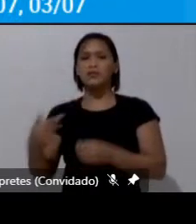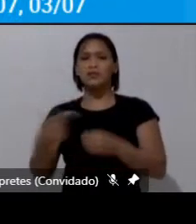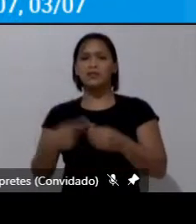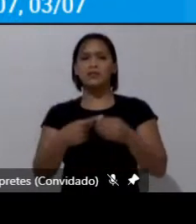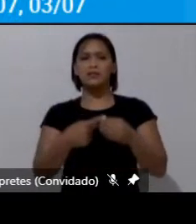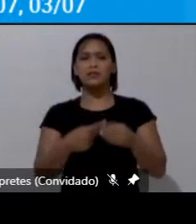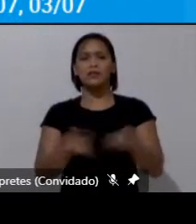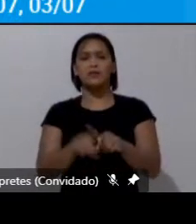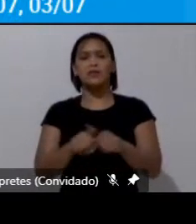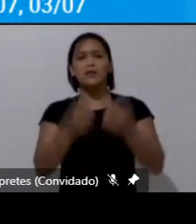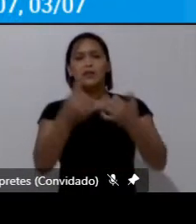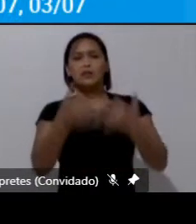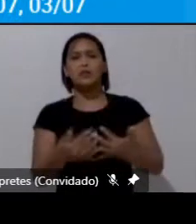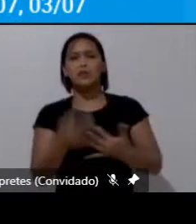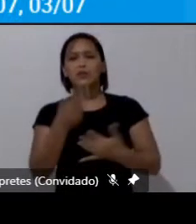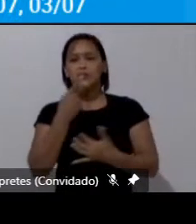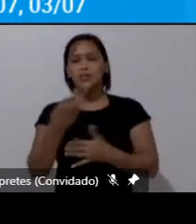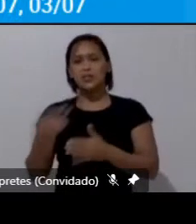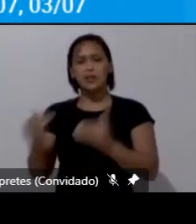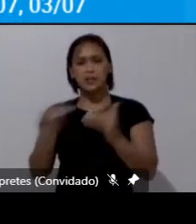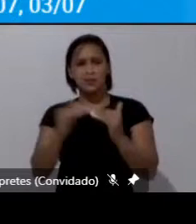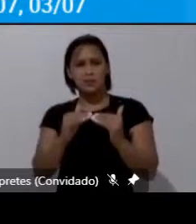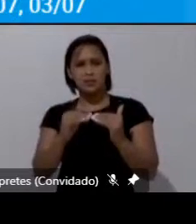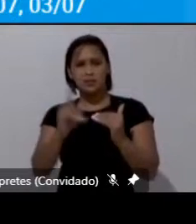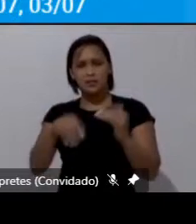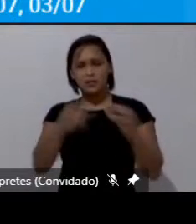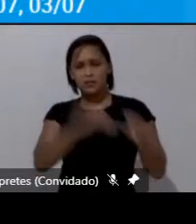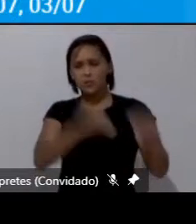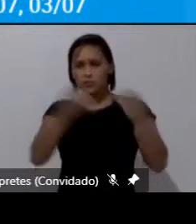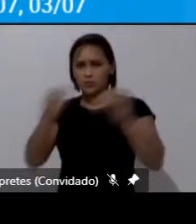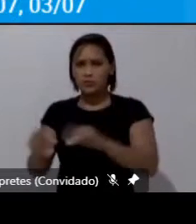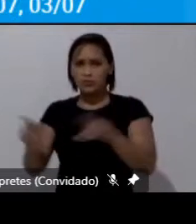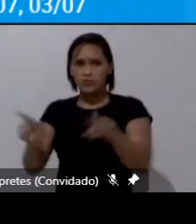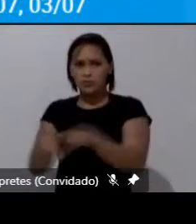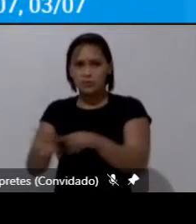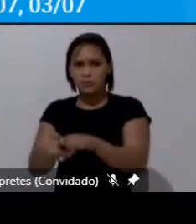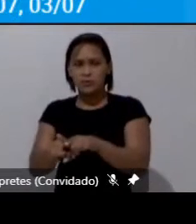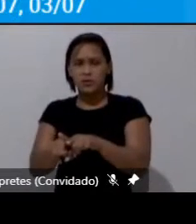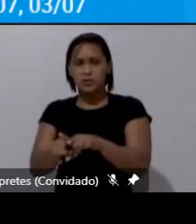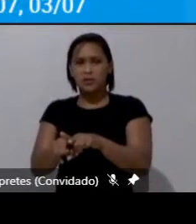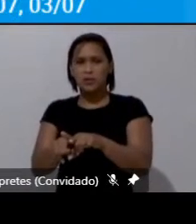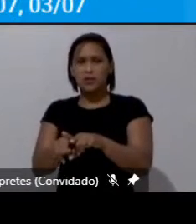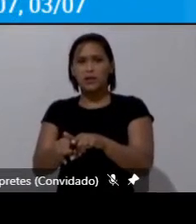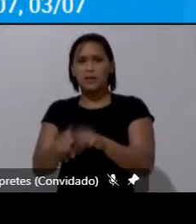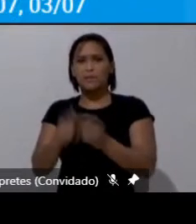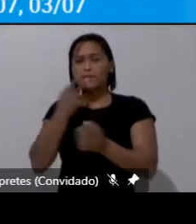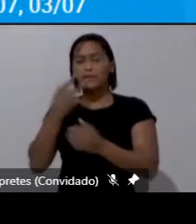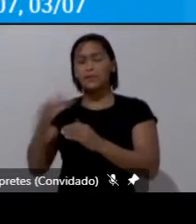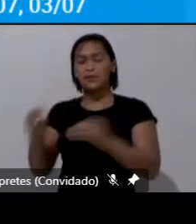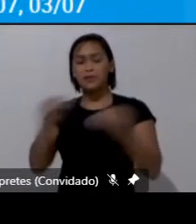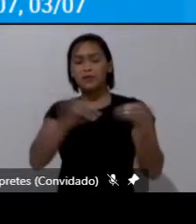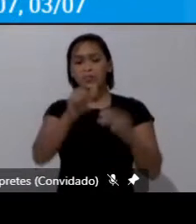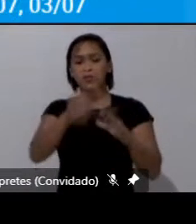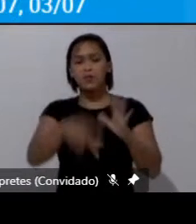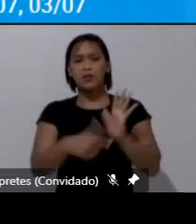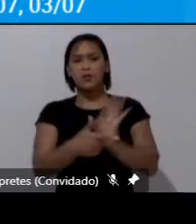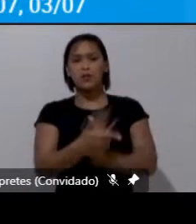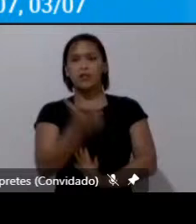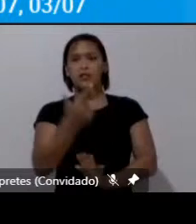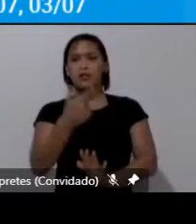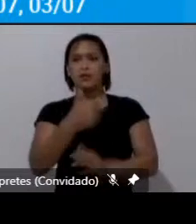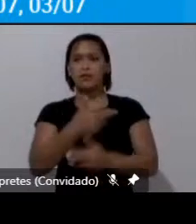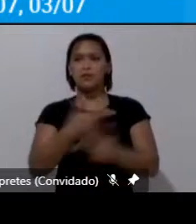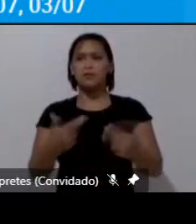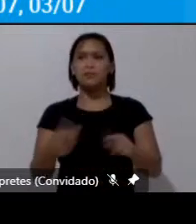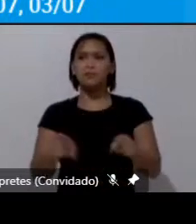essas possibilidades de deslocamento que também terão impacto nos deslocamentos locais urbanos